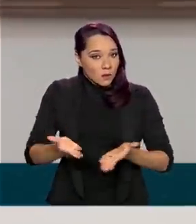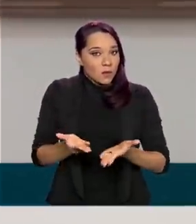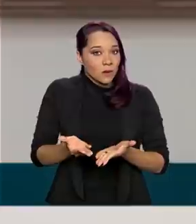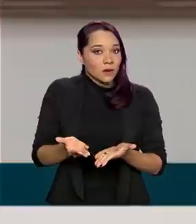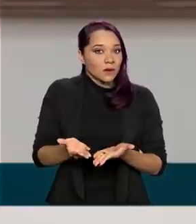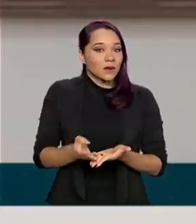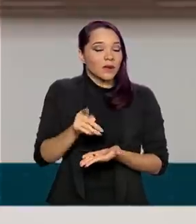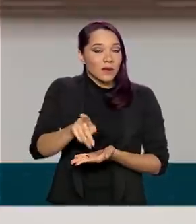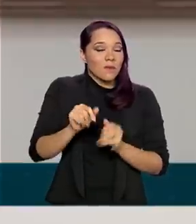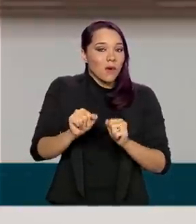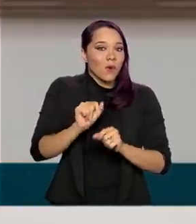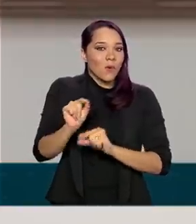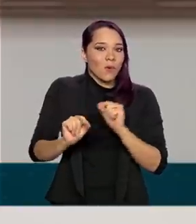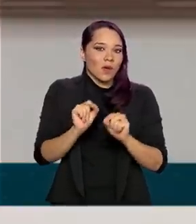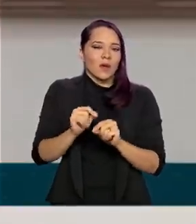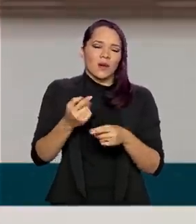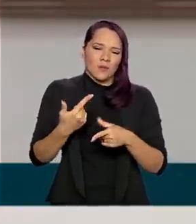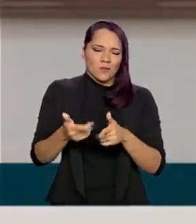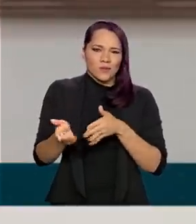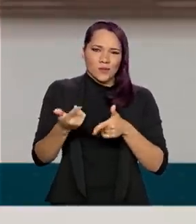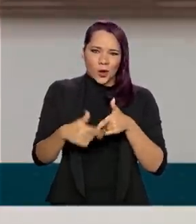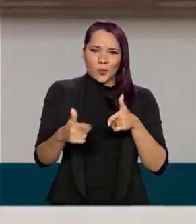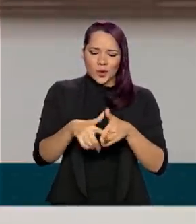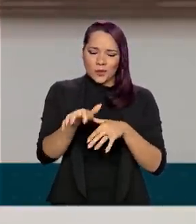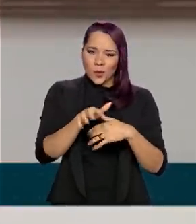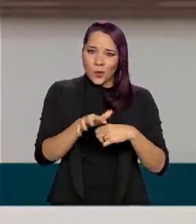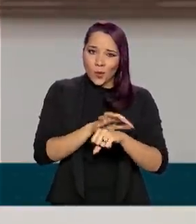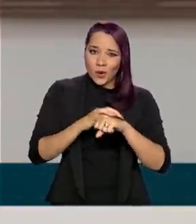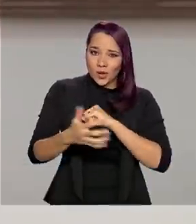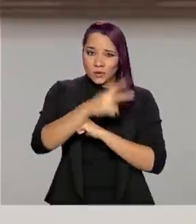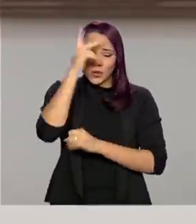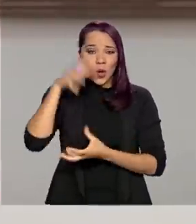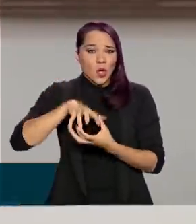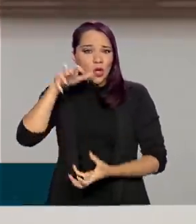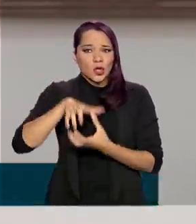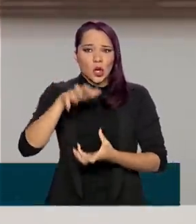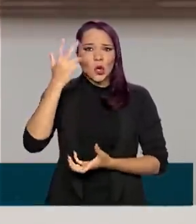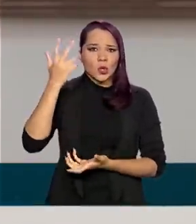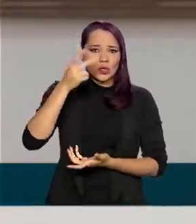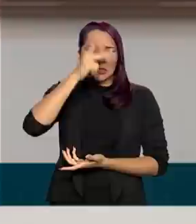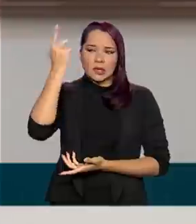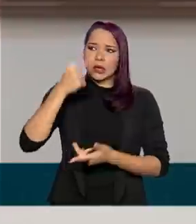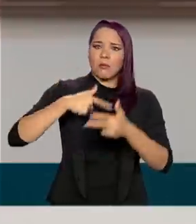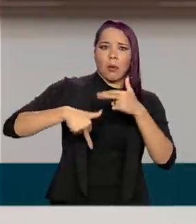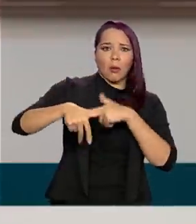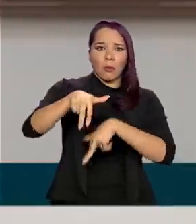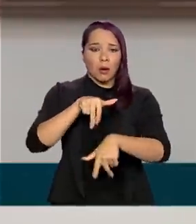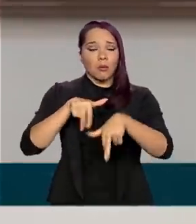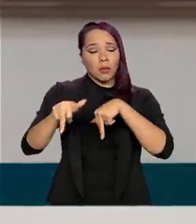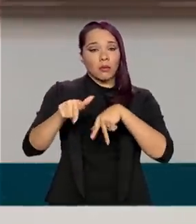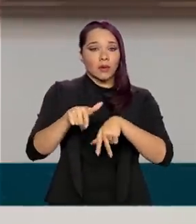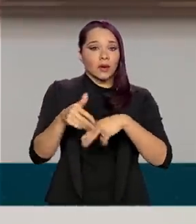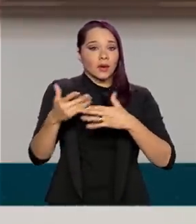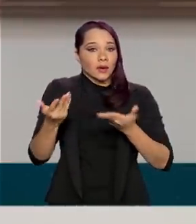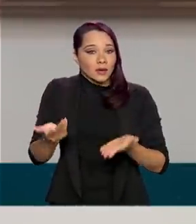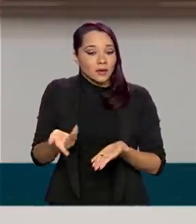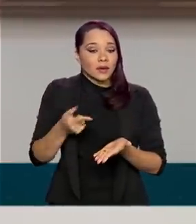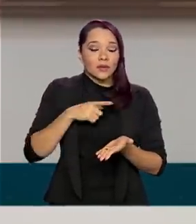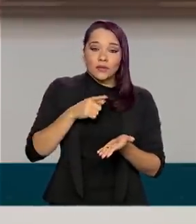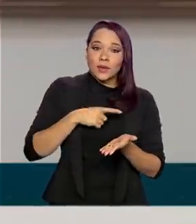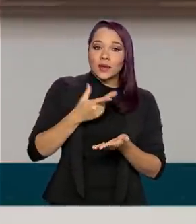pode, por causa da pandemia, para o idoso não ficar andando para cima e para baixo, ele constituiu um